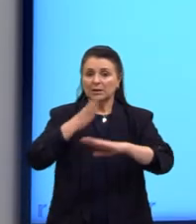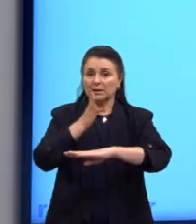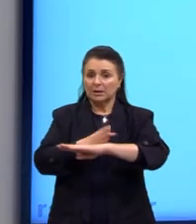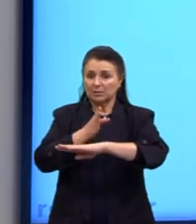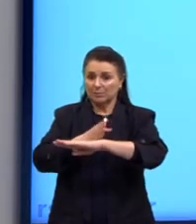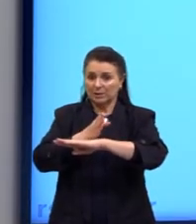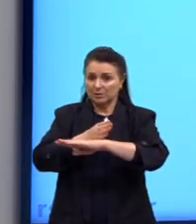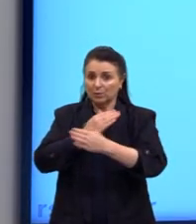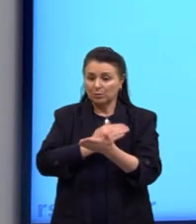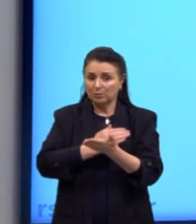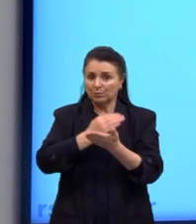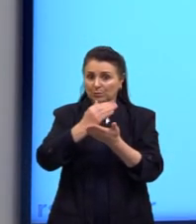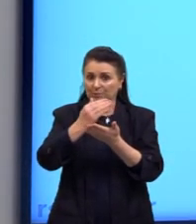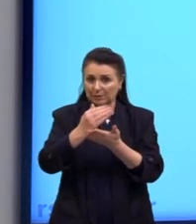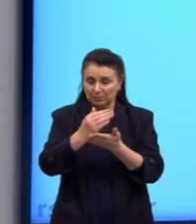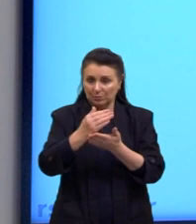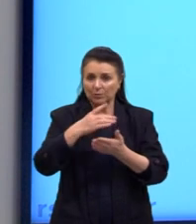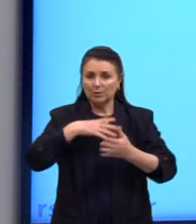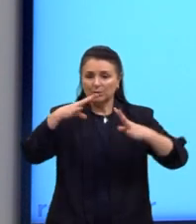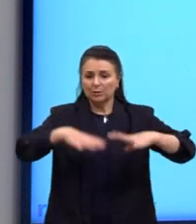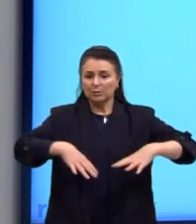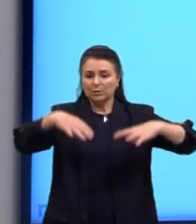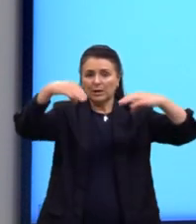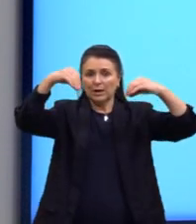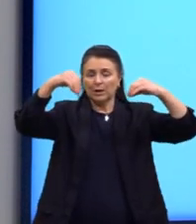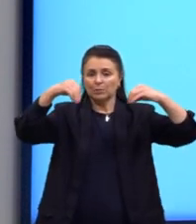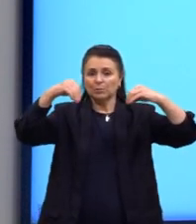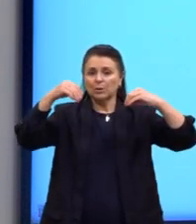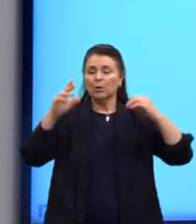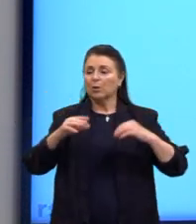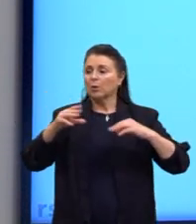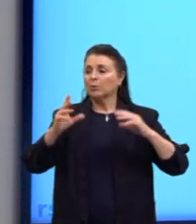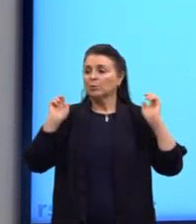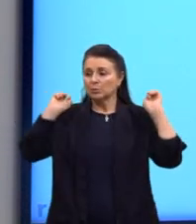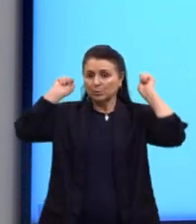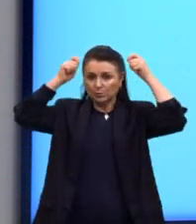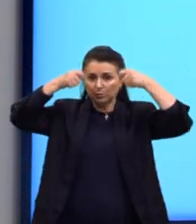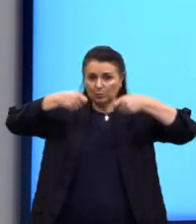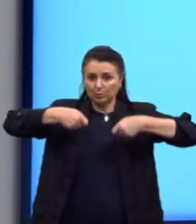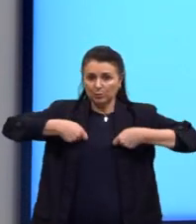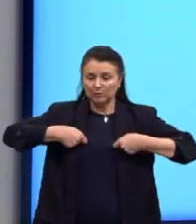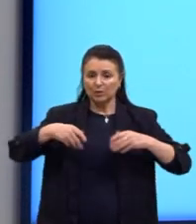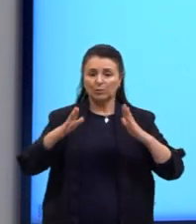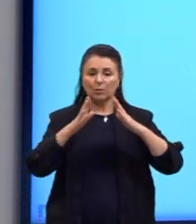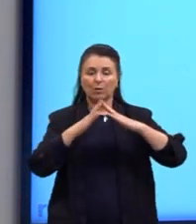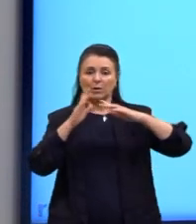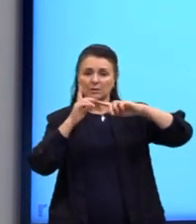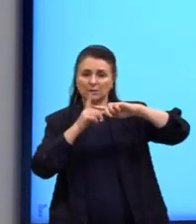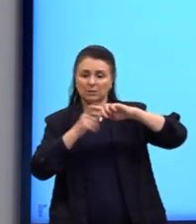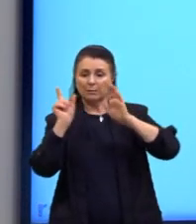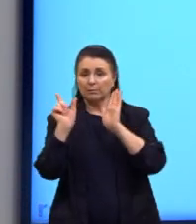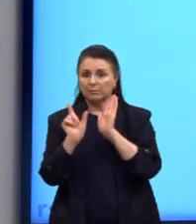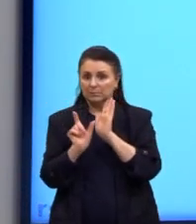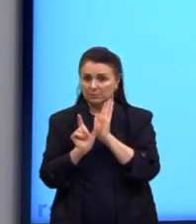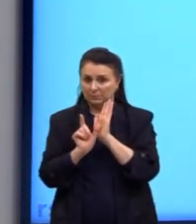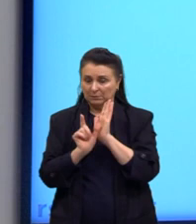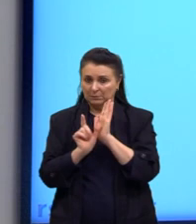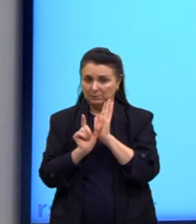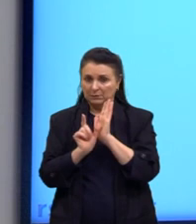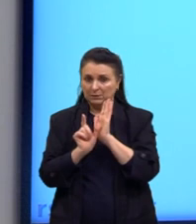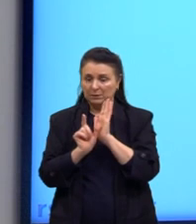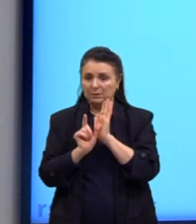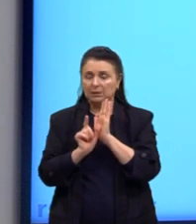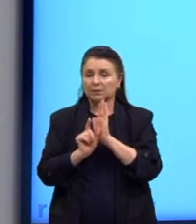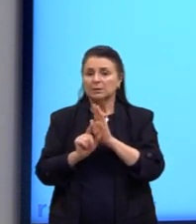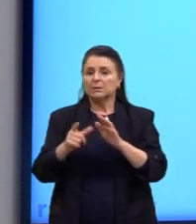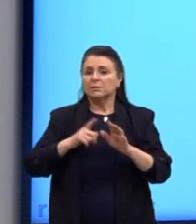castelos, os mosteiros, já vimos também isso, as igrejas, pequenas igrejas, na Alta Idade Média